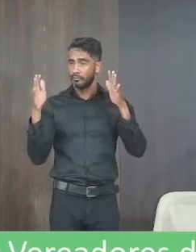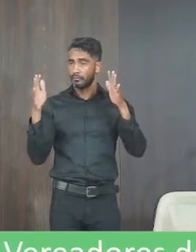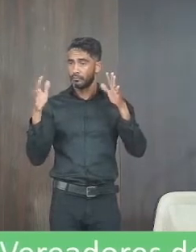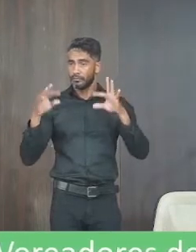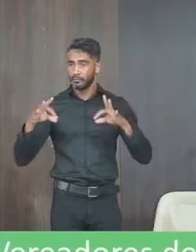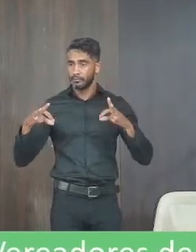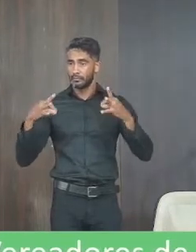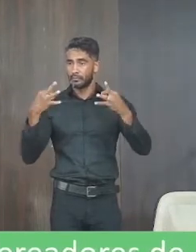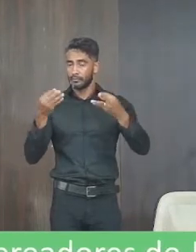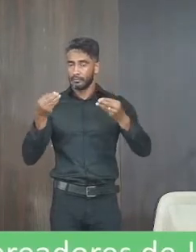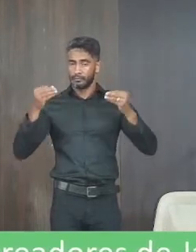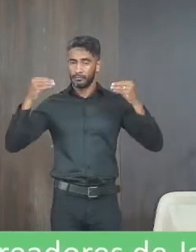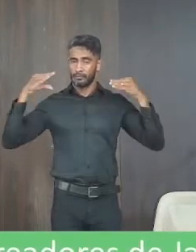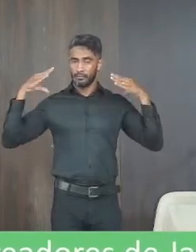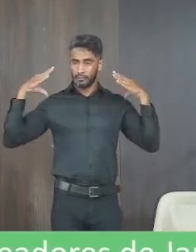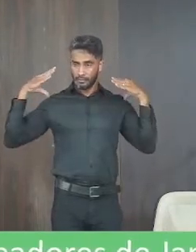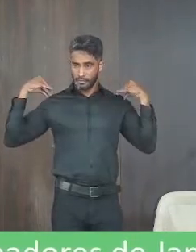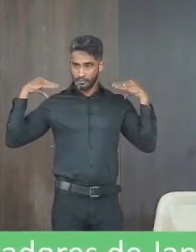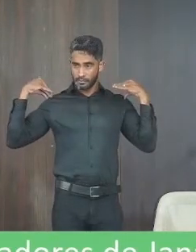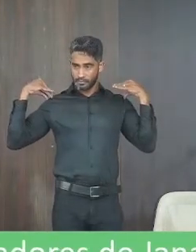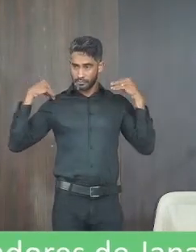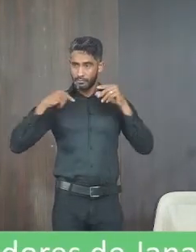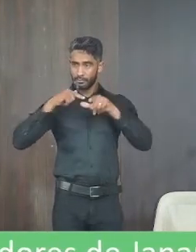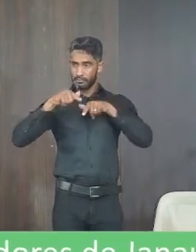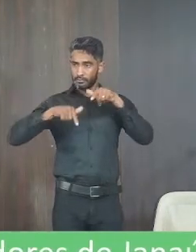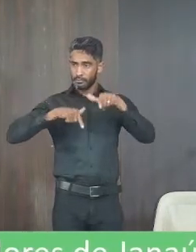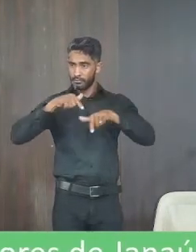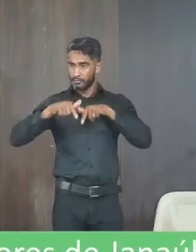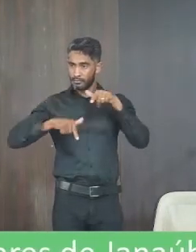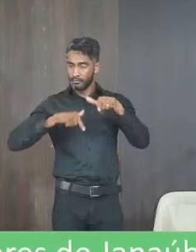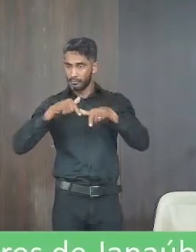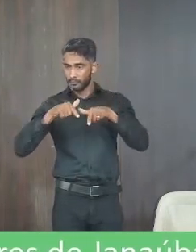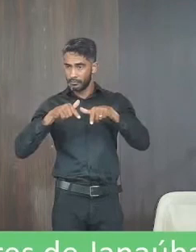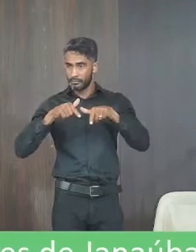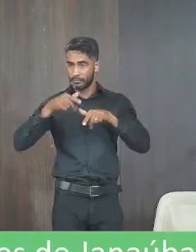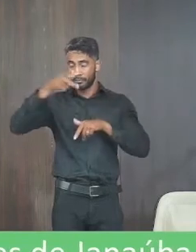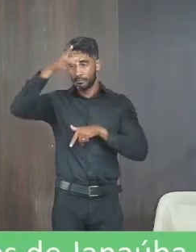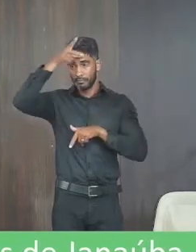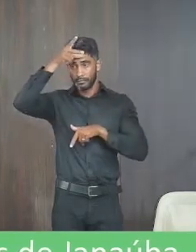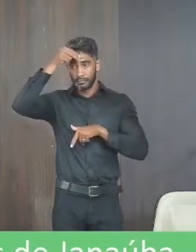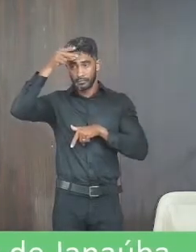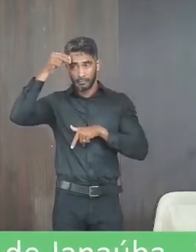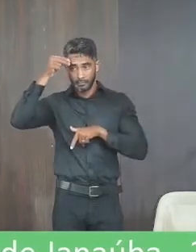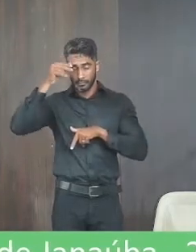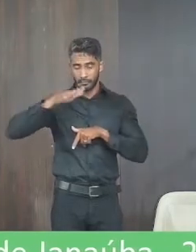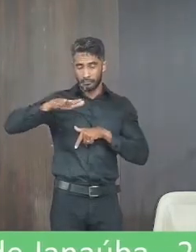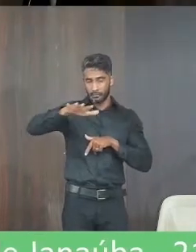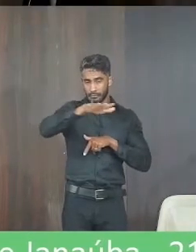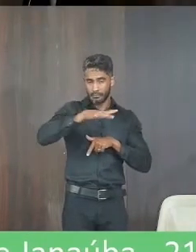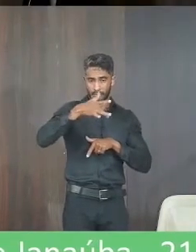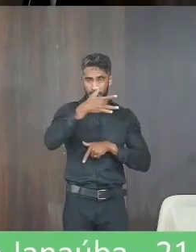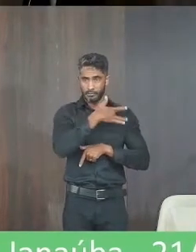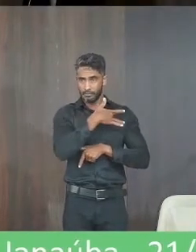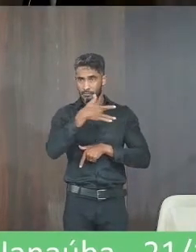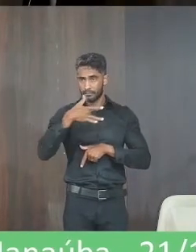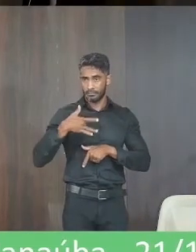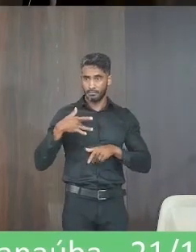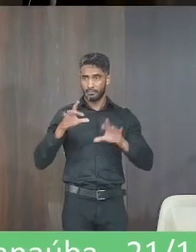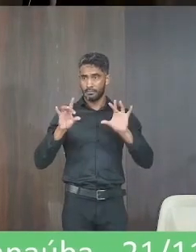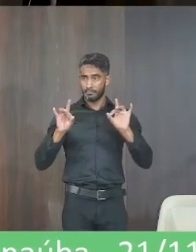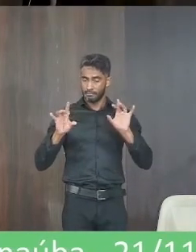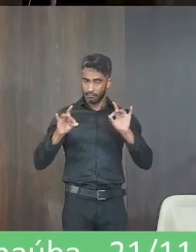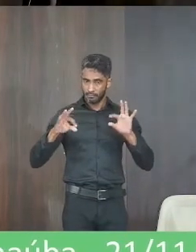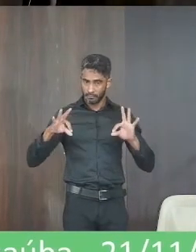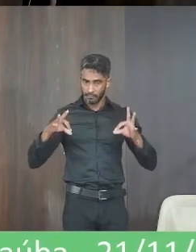é a todos os motoristas que trabalham na prefeitura na área da saúde especialmente